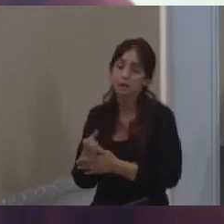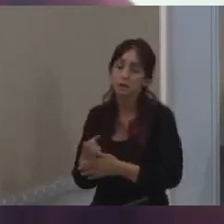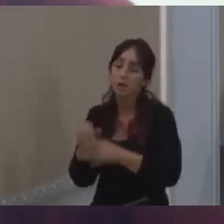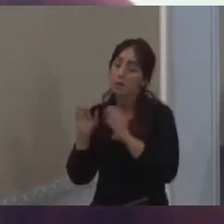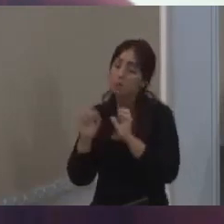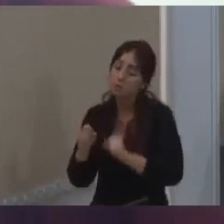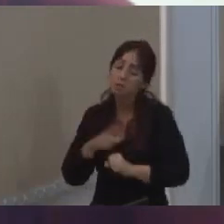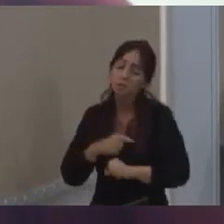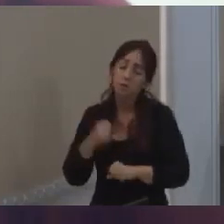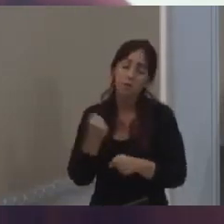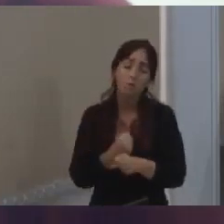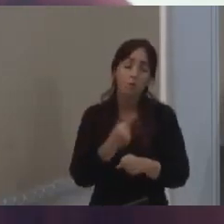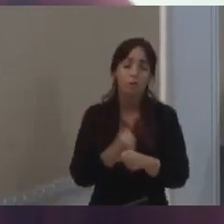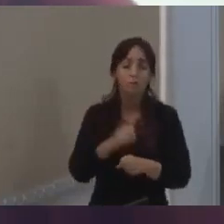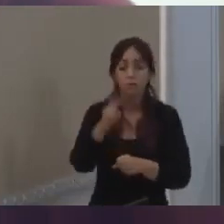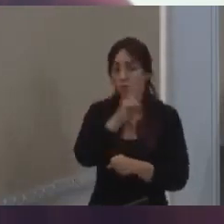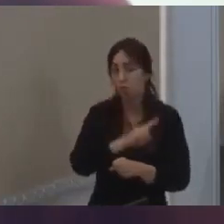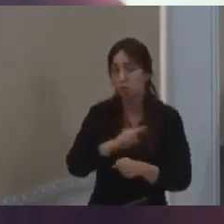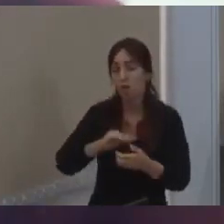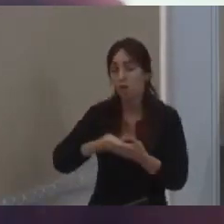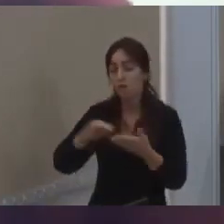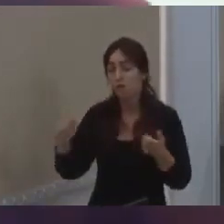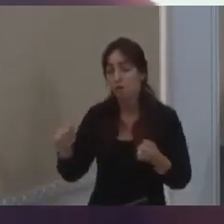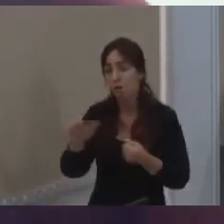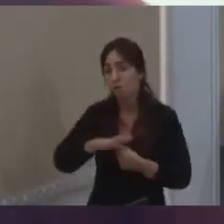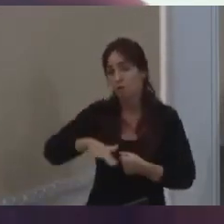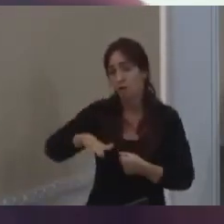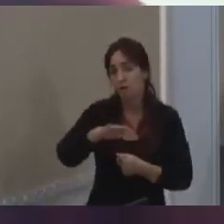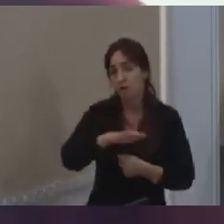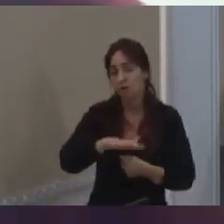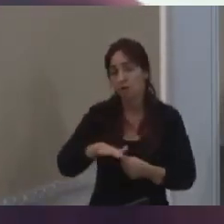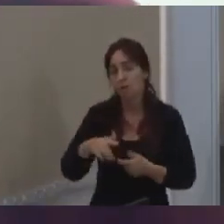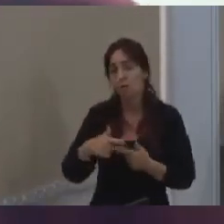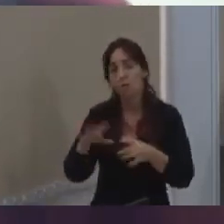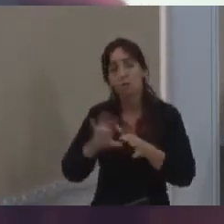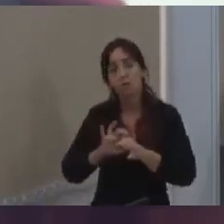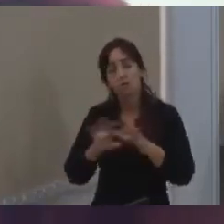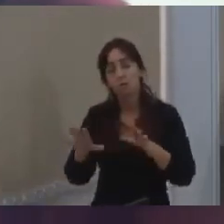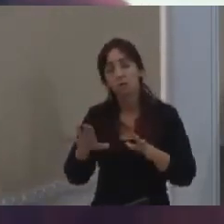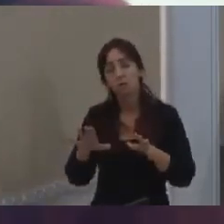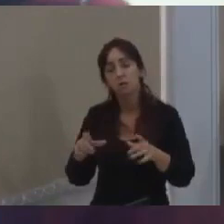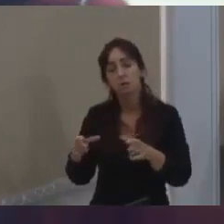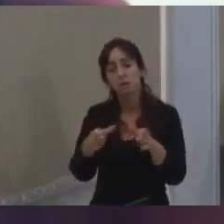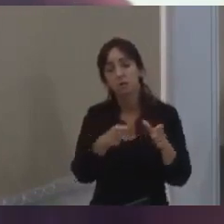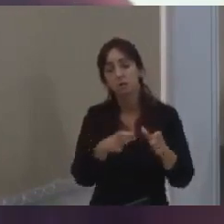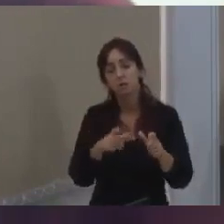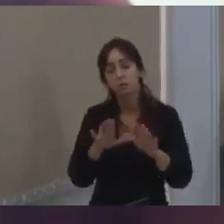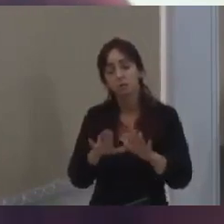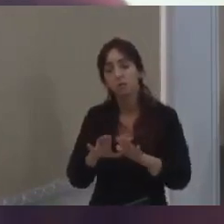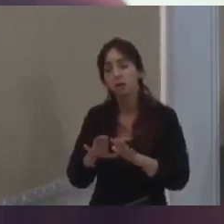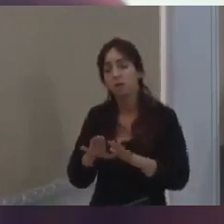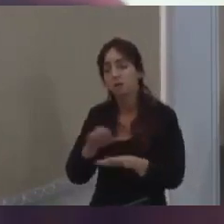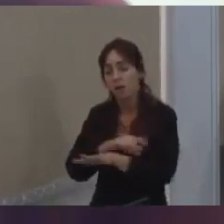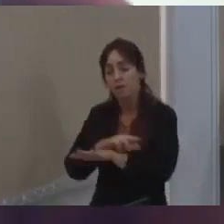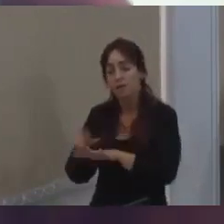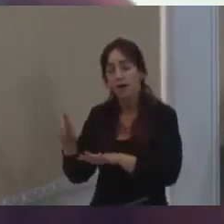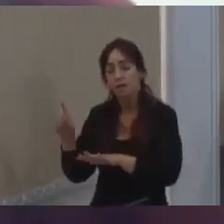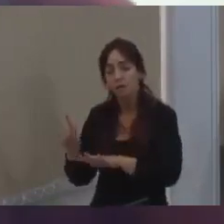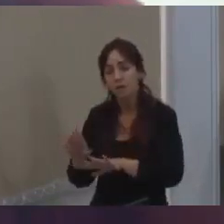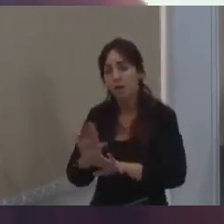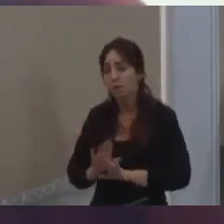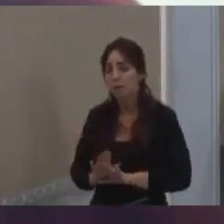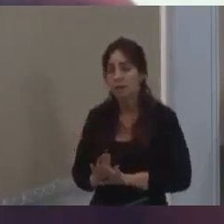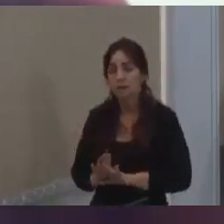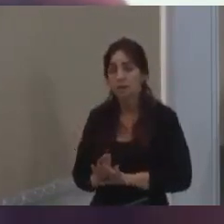unidade até fora do território de ZEIS, em função da disponibilidade de terreno. A maioria é, mas não necessariamente,